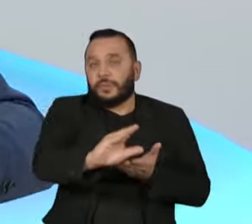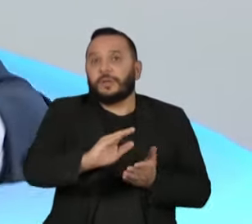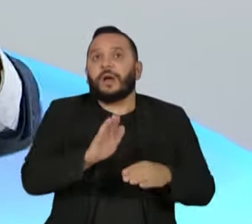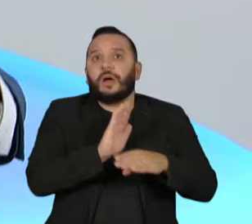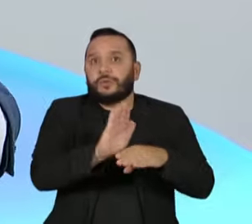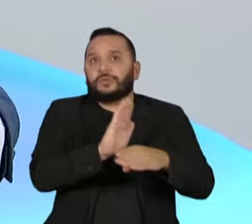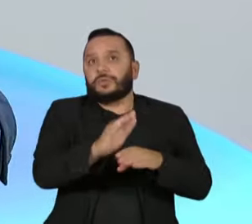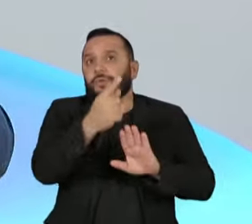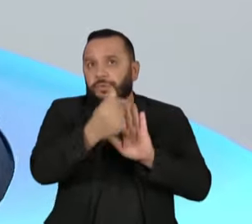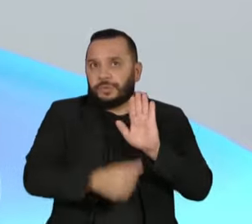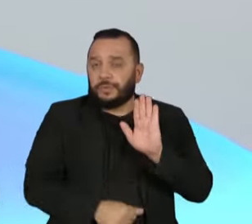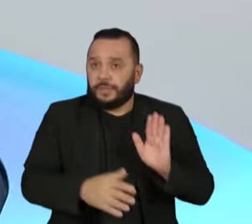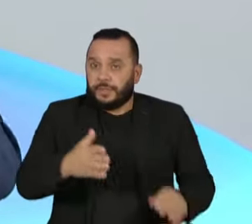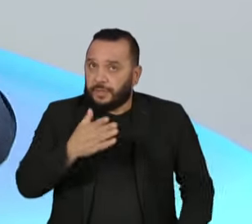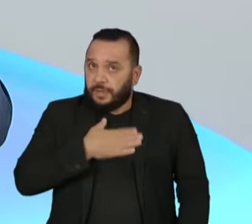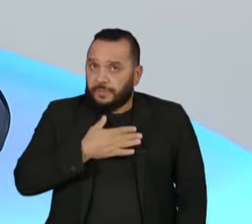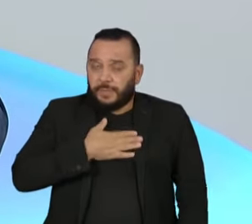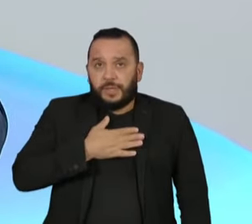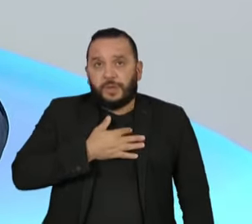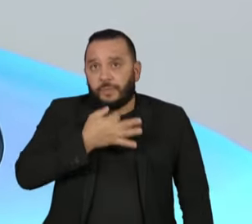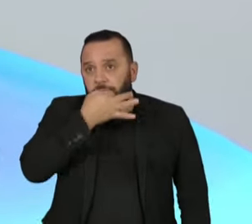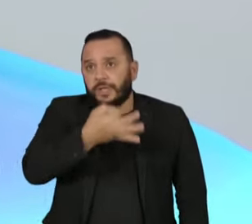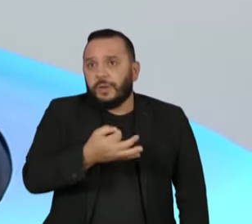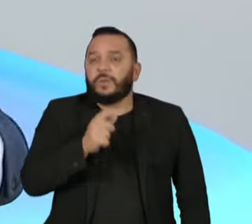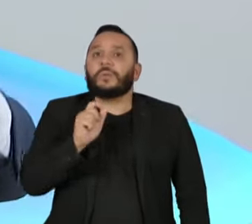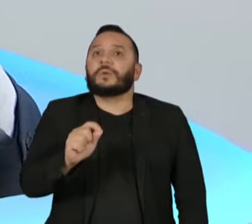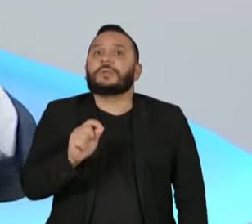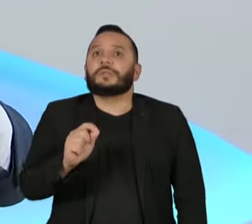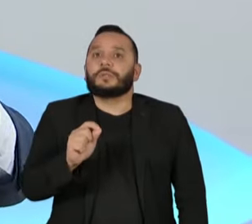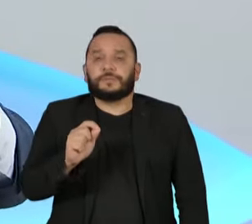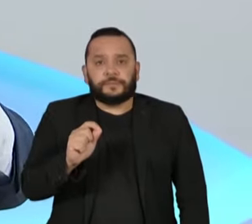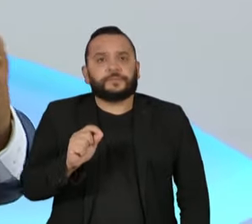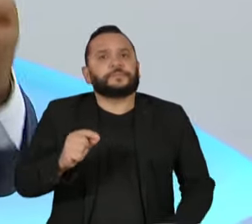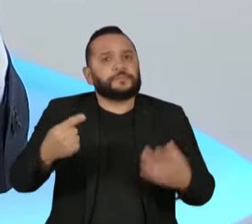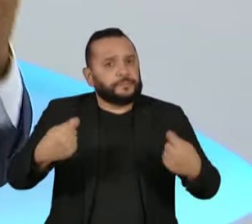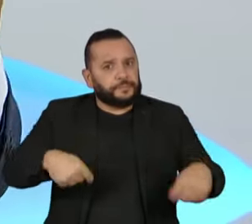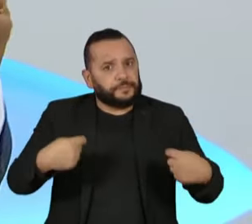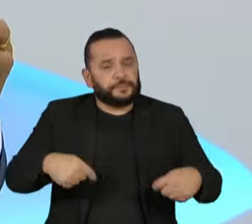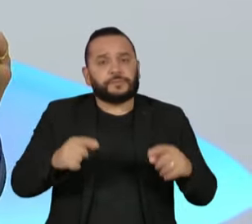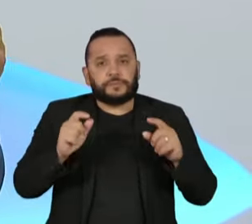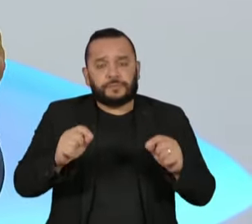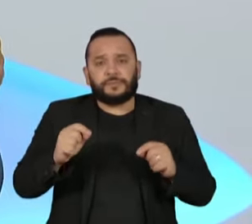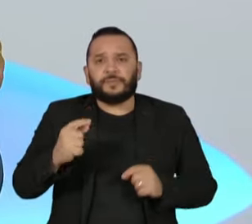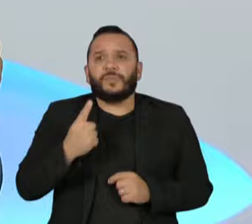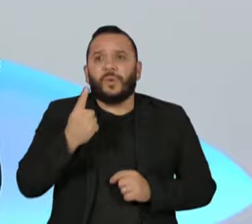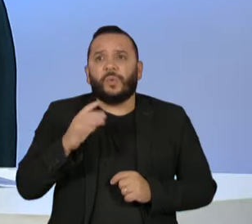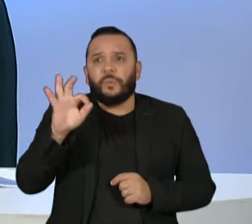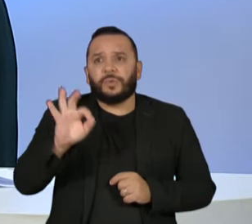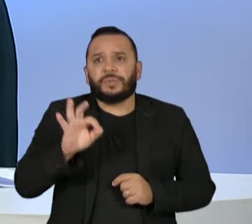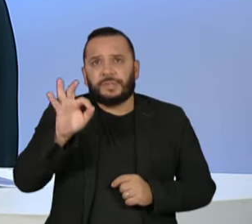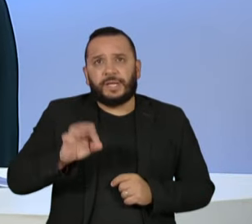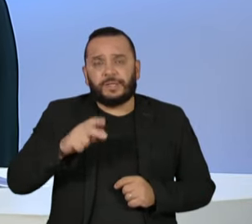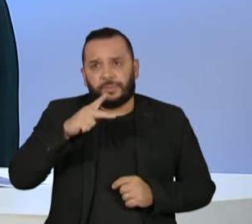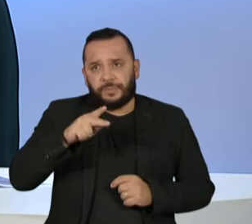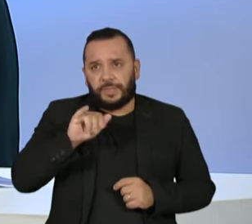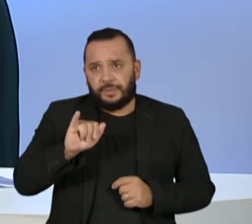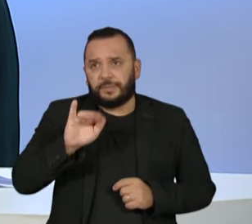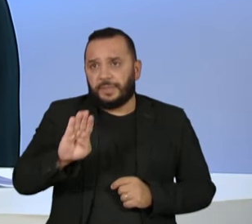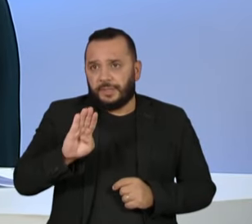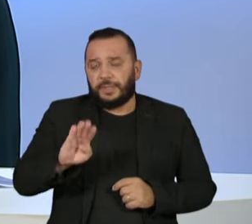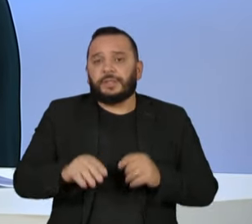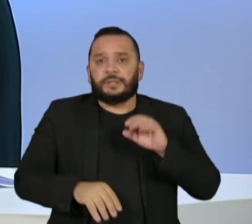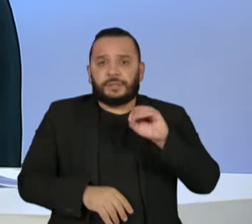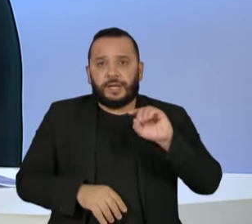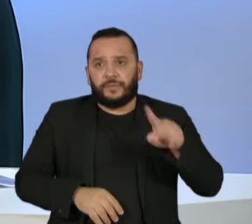meta e na minha posição é de a gente alcançar algo com pelo menos 1% do PIB, tem 0,25,